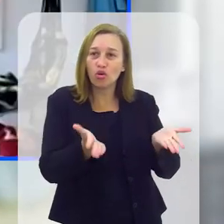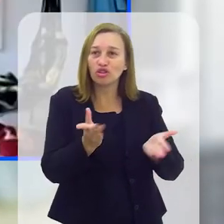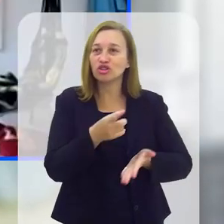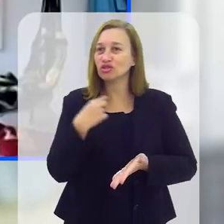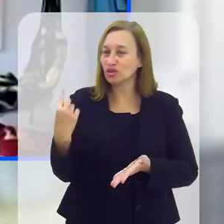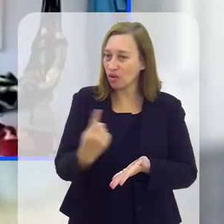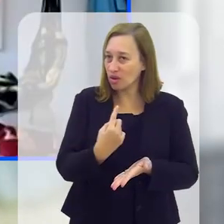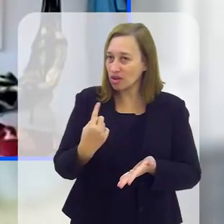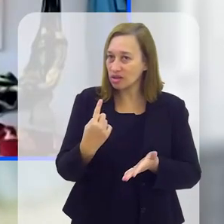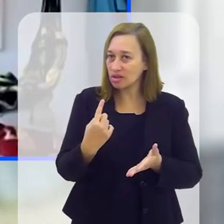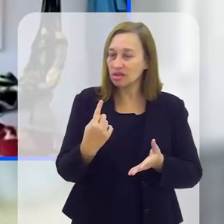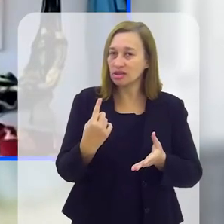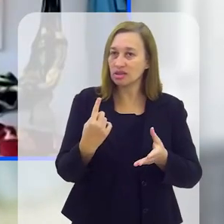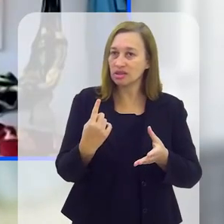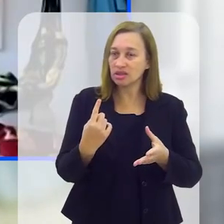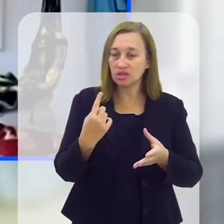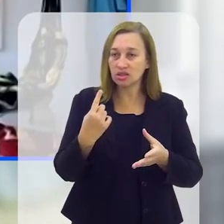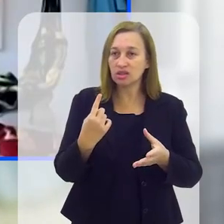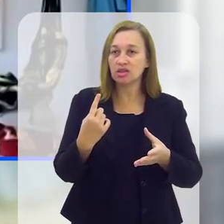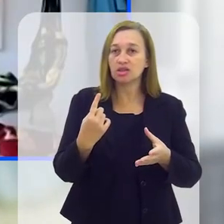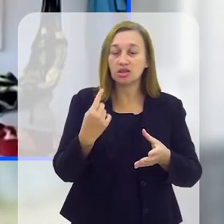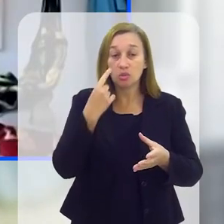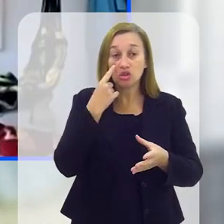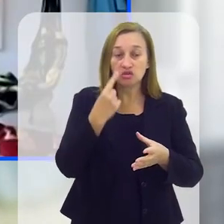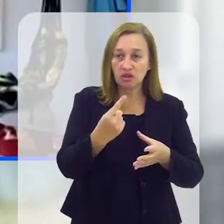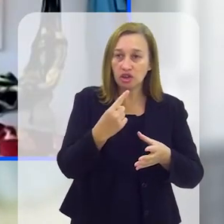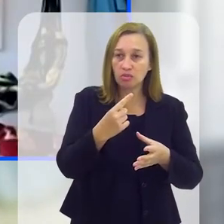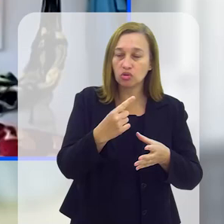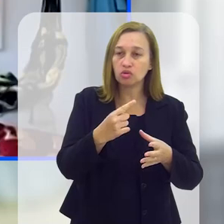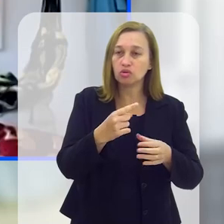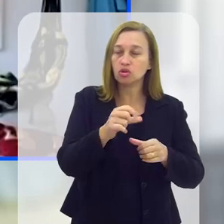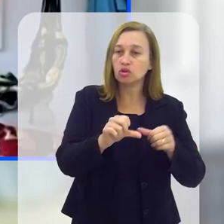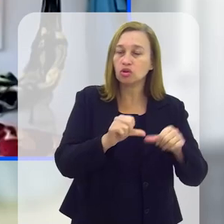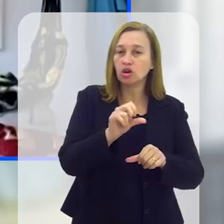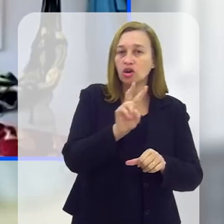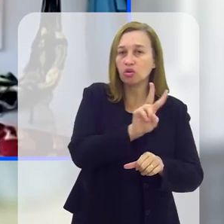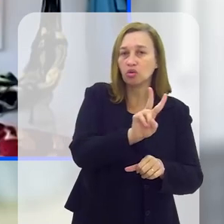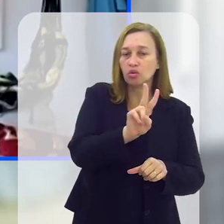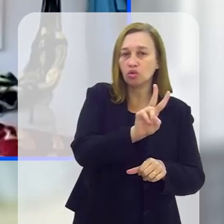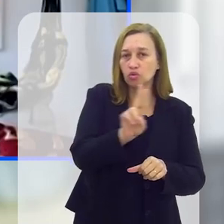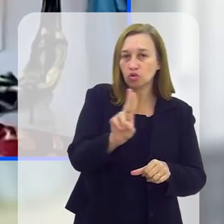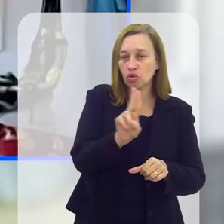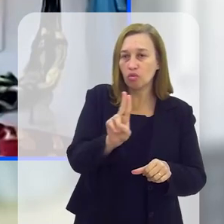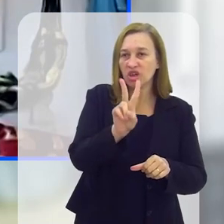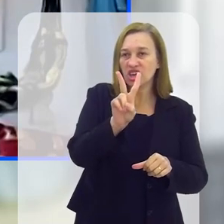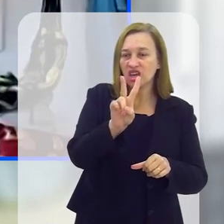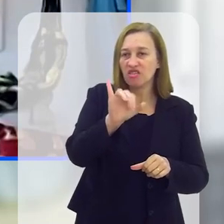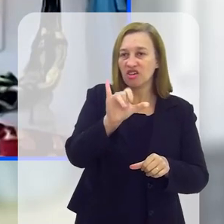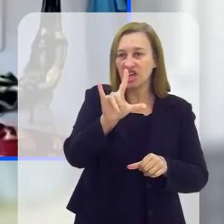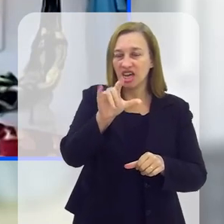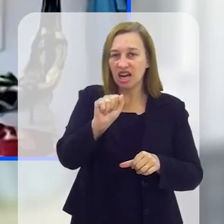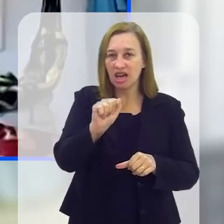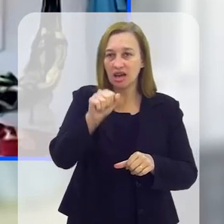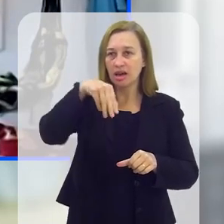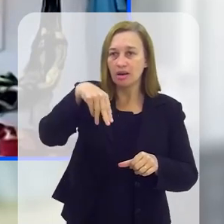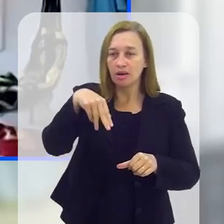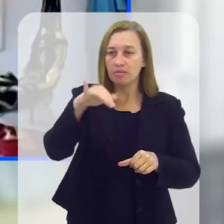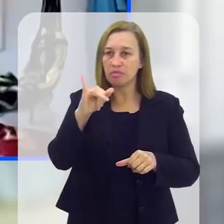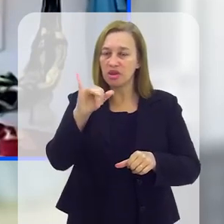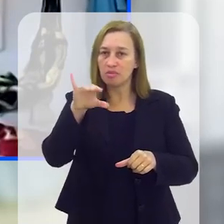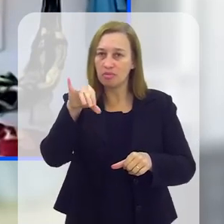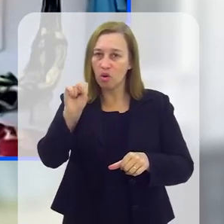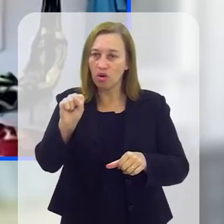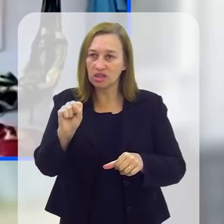que hoje elas estão em Vila Mimosa, foram transferidas para ali, e que cada mulher dessa, trabalhadora do sexo, tem uma